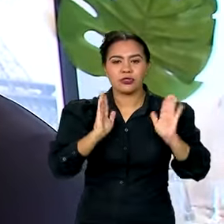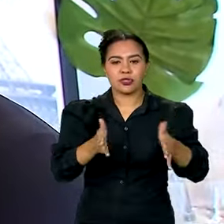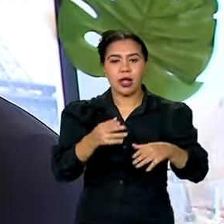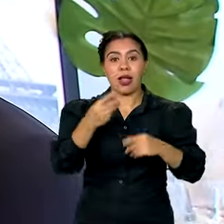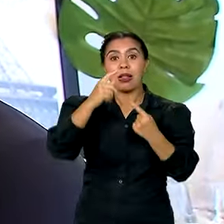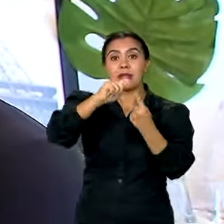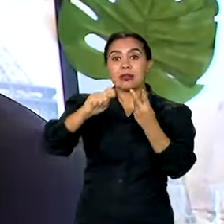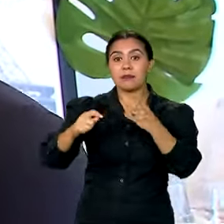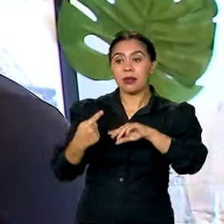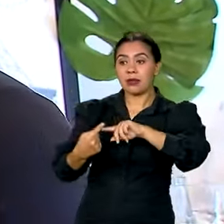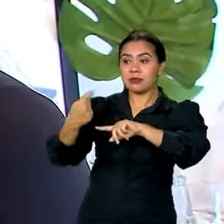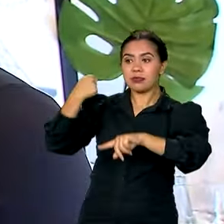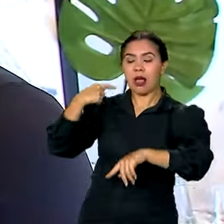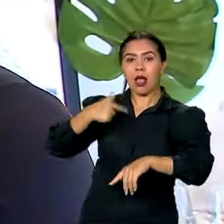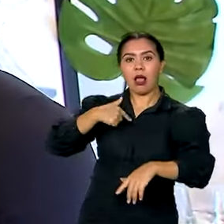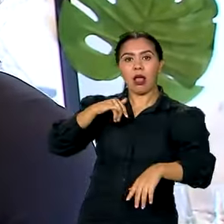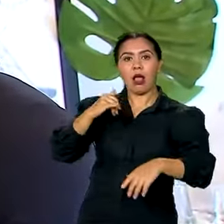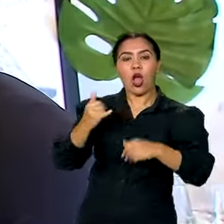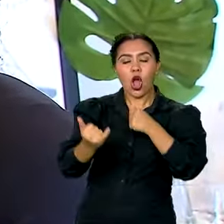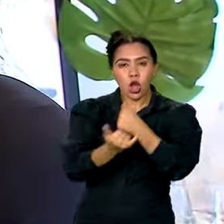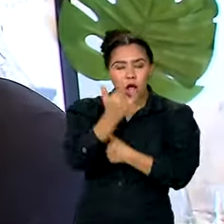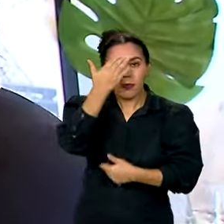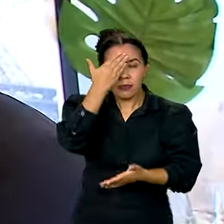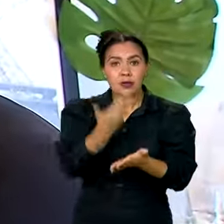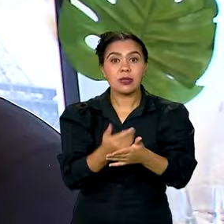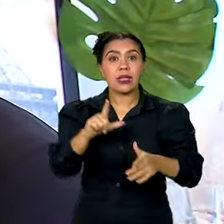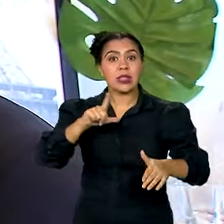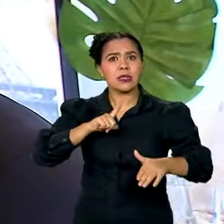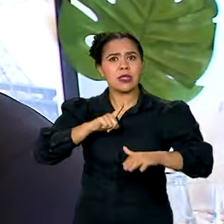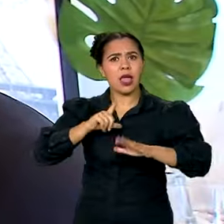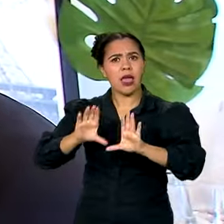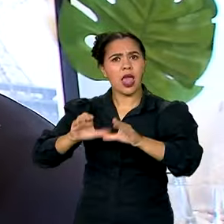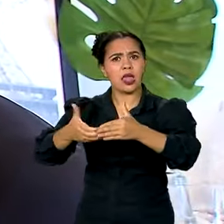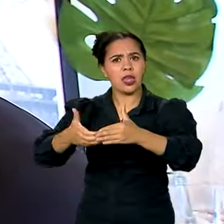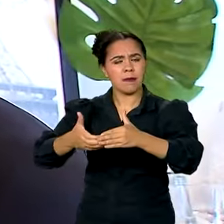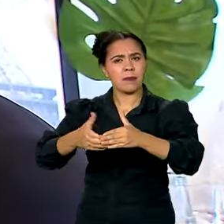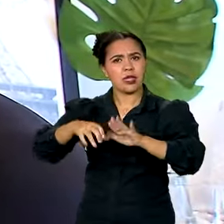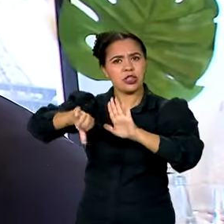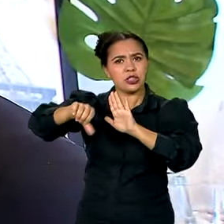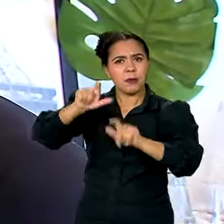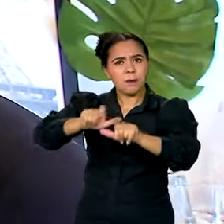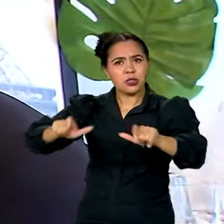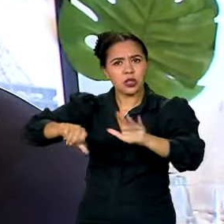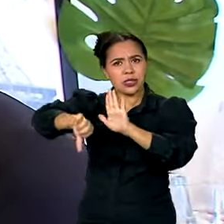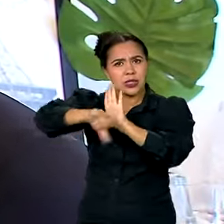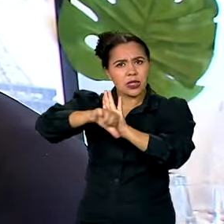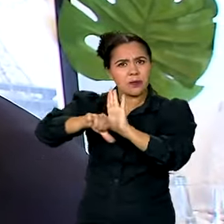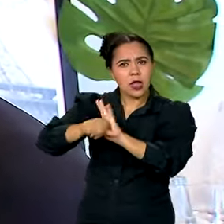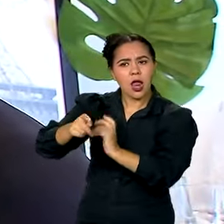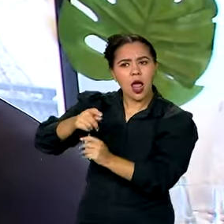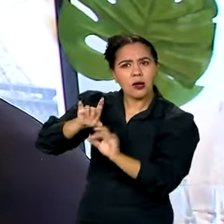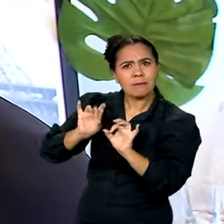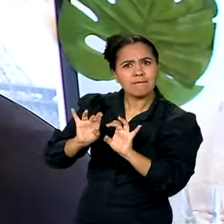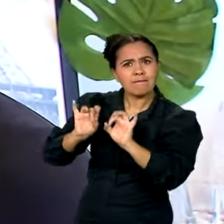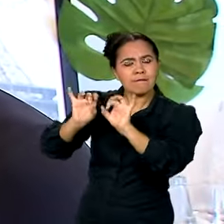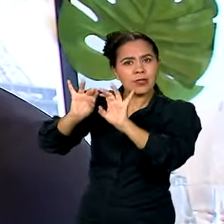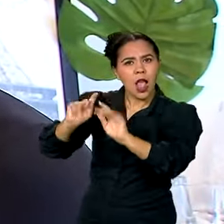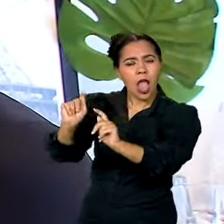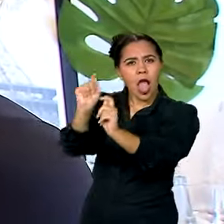atrás. Por quê? Porque hoje em existem quadrilhas especializadas nisso. Então eles domam a gente, enganam a gente.